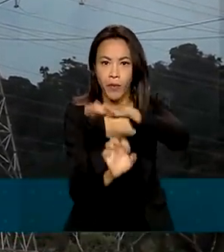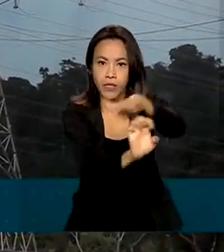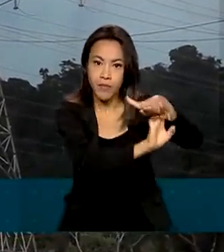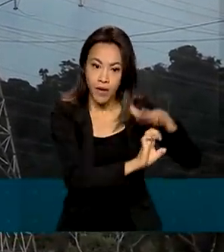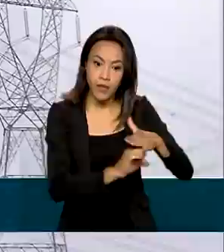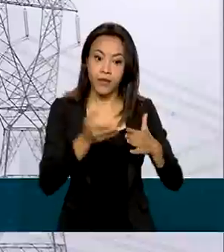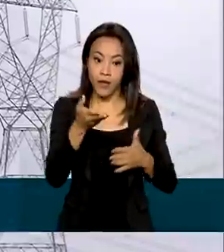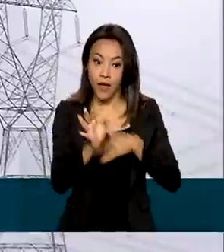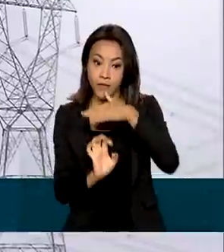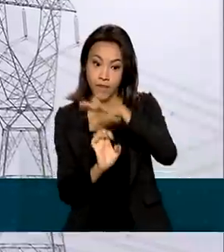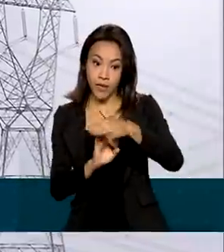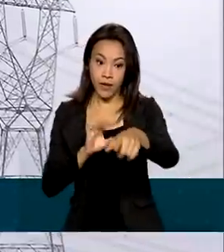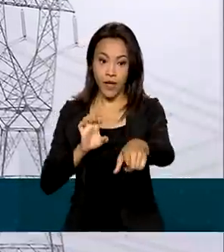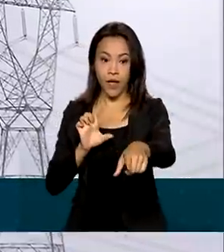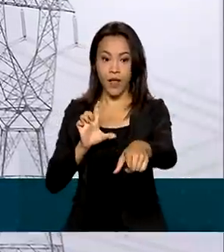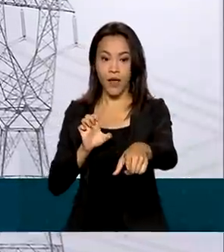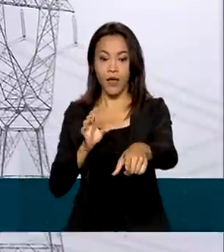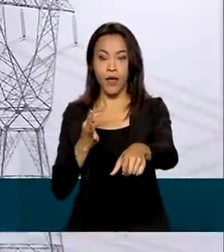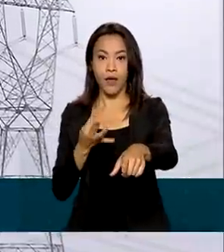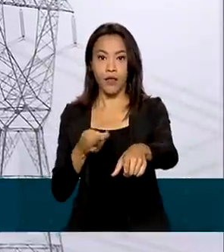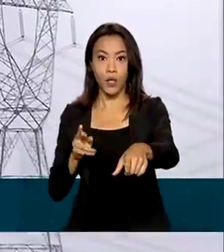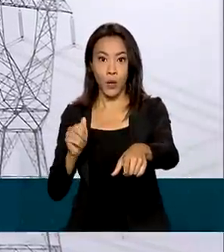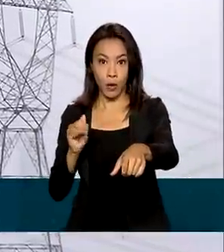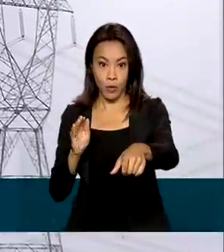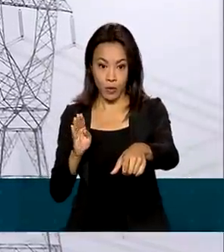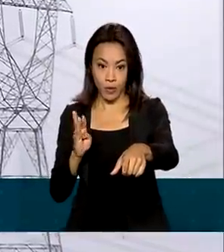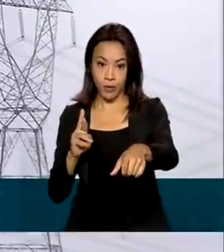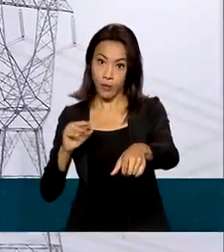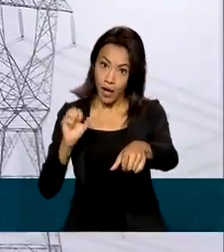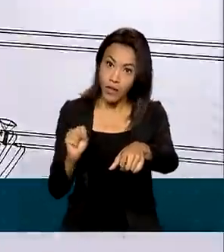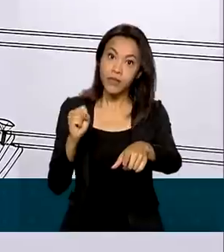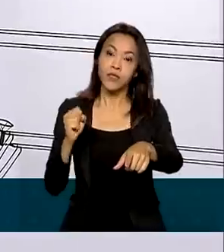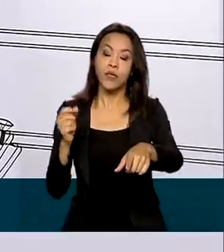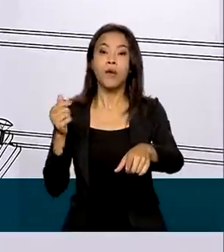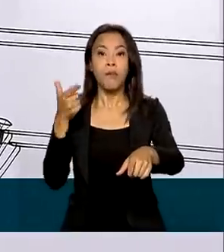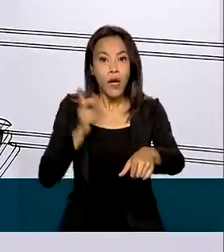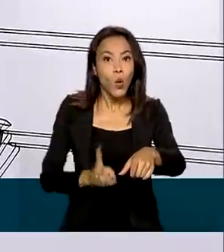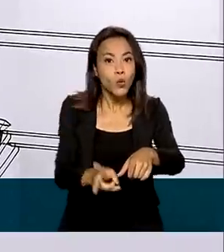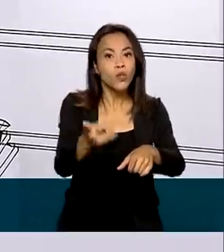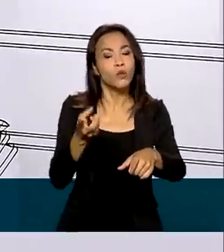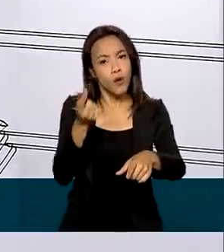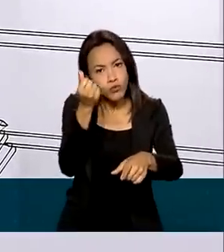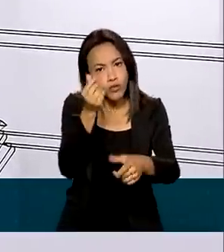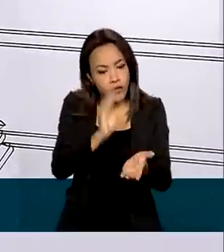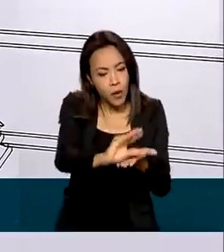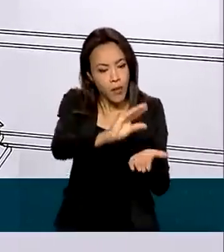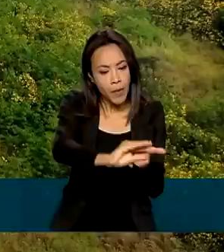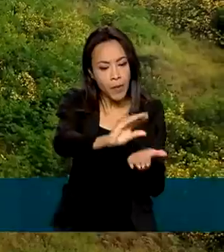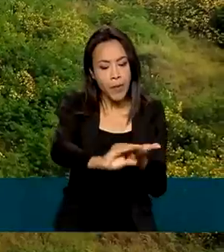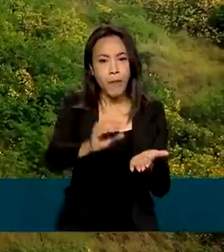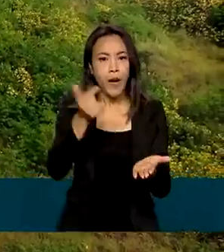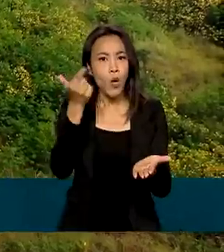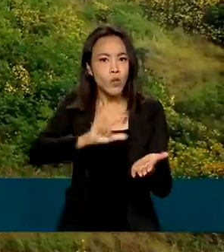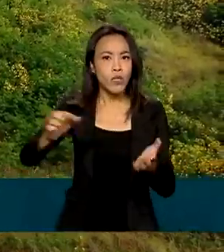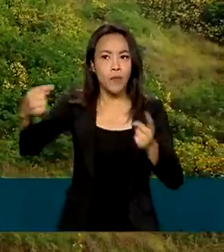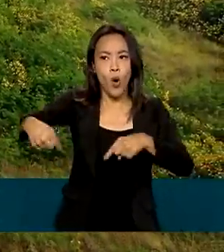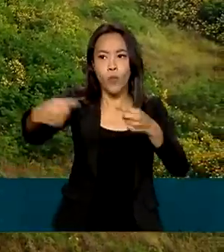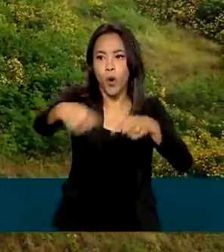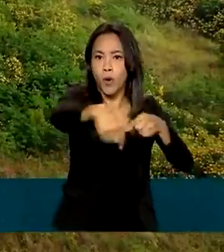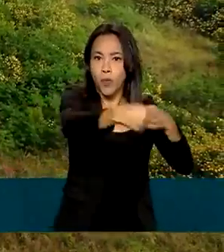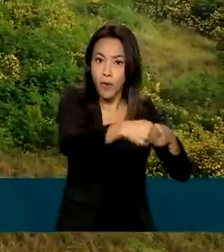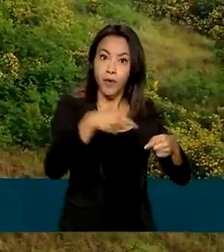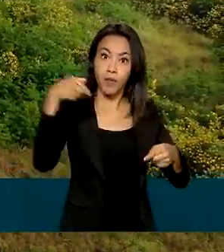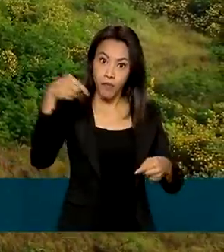Eletrobras de realizar os investimentos necessários para continuar competitiva no mercado, o que comprometia o